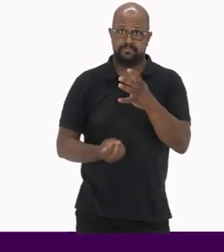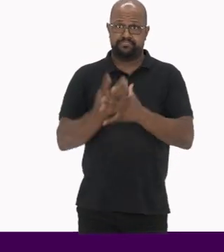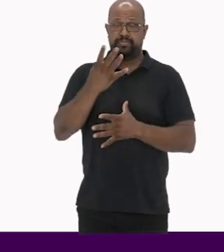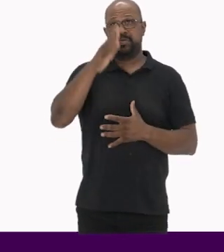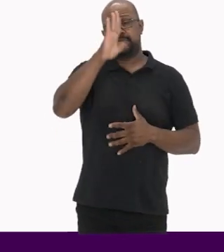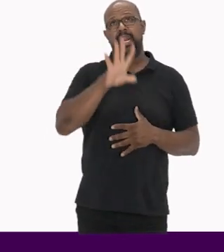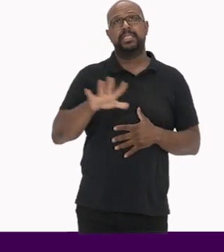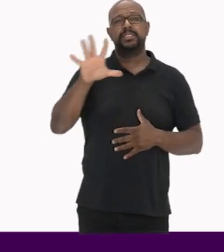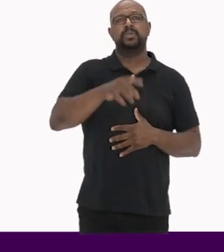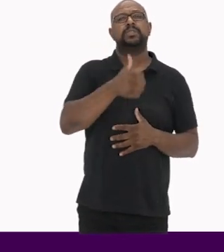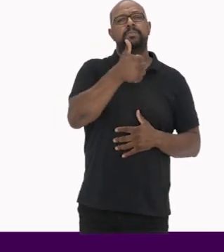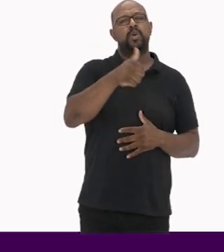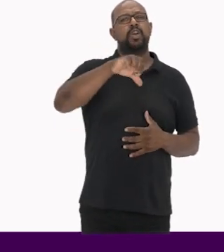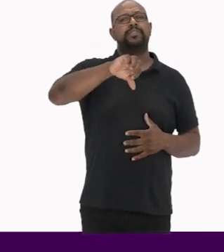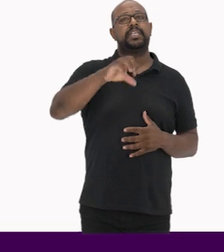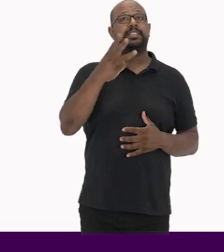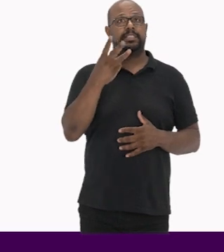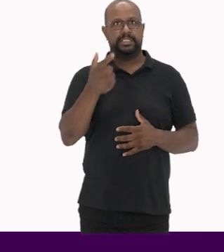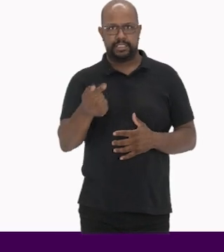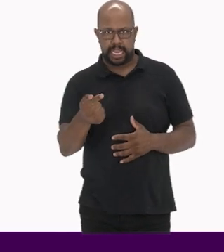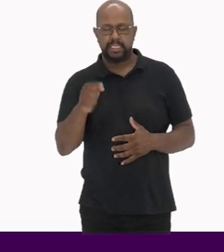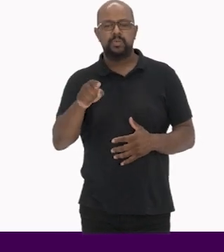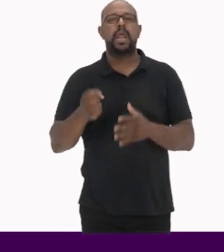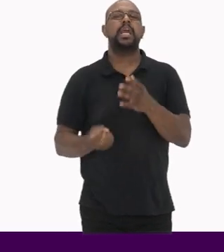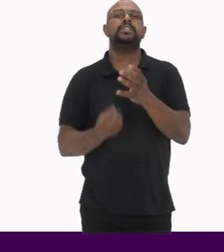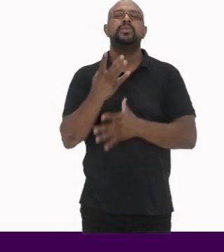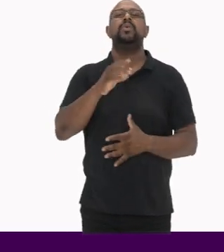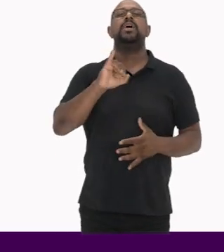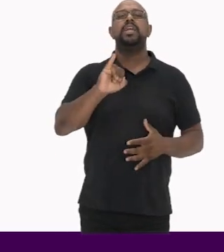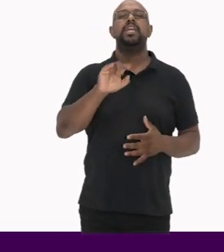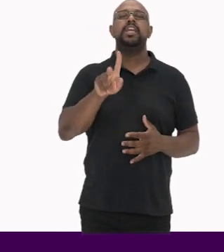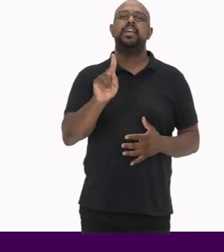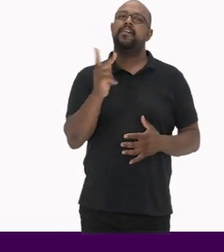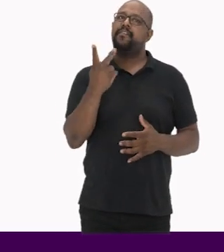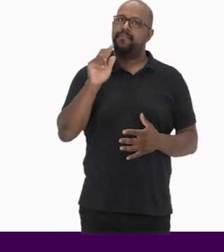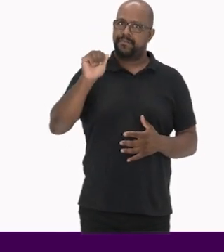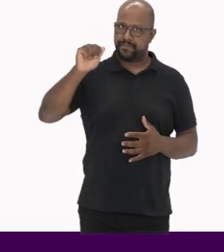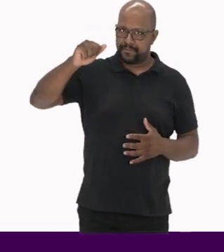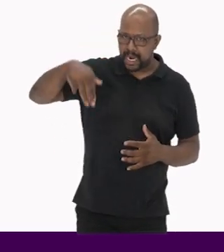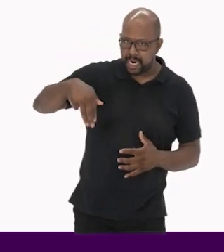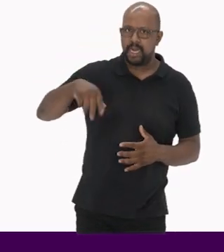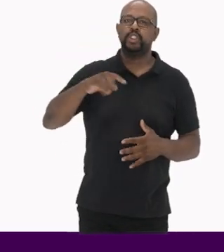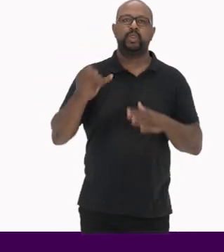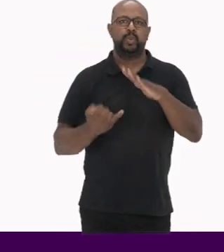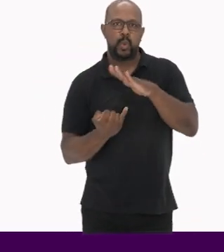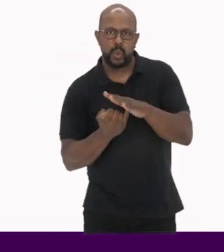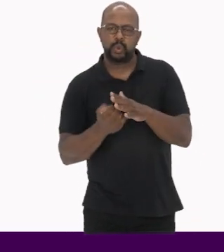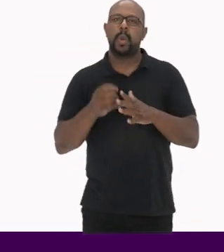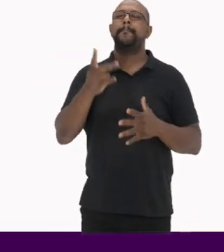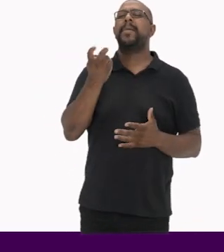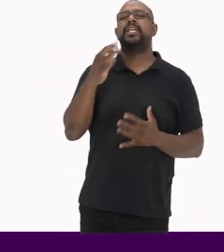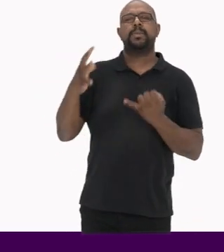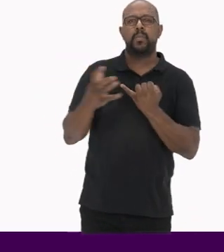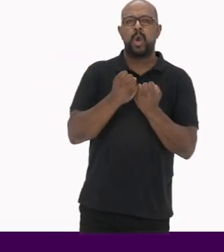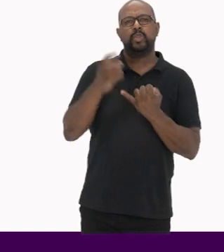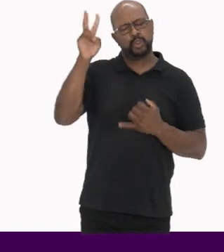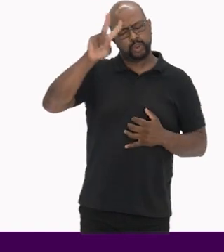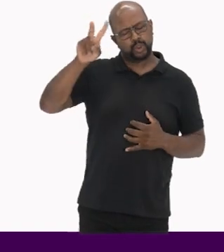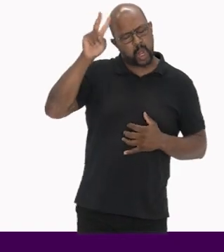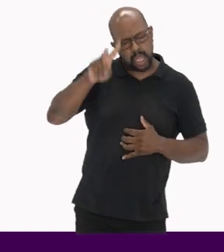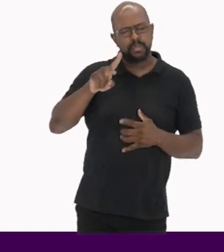âmbito nacional no ano de 1937 Com a criação do IPHAN, que é o Instituto do Patrimônio Histórico e Artístico Nacional